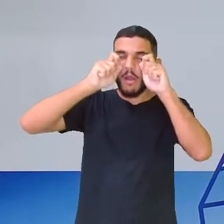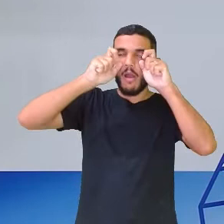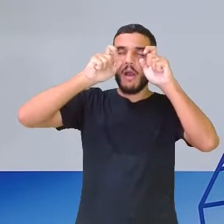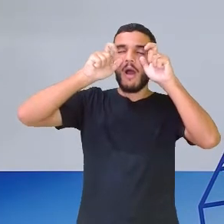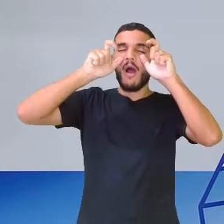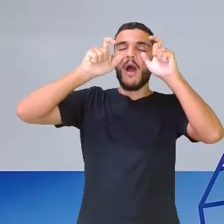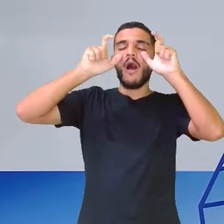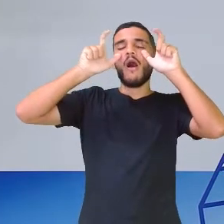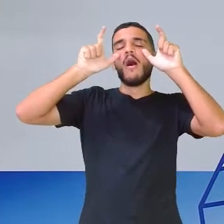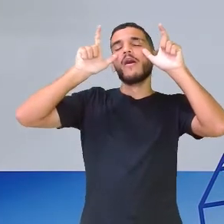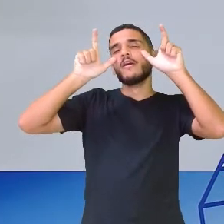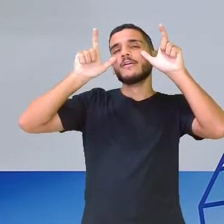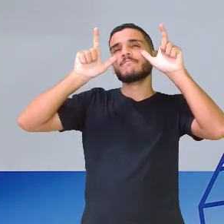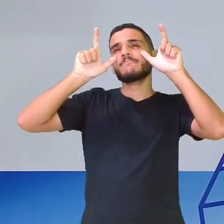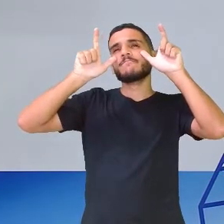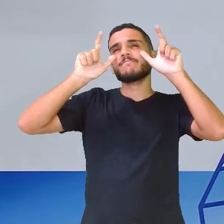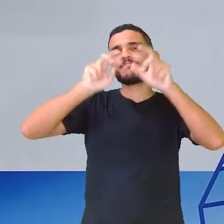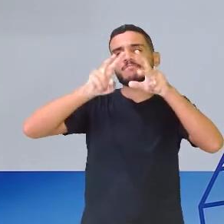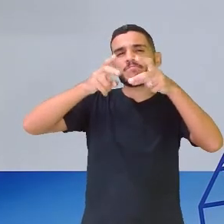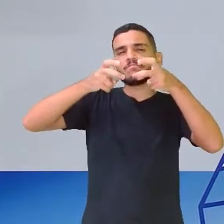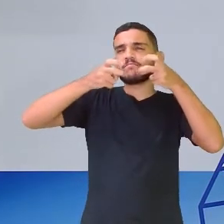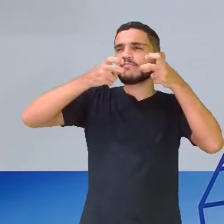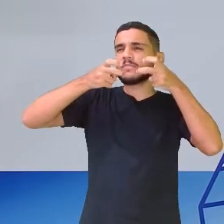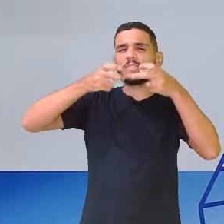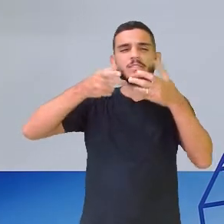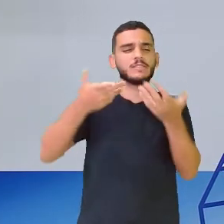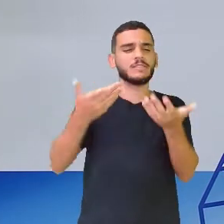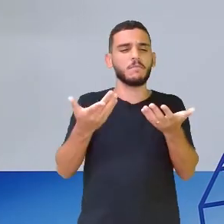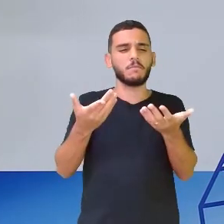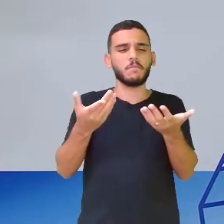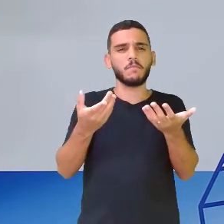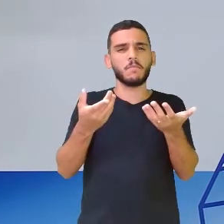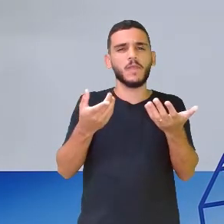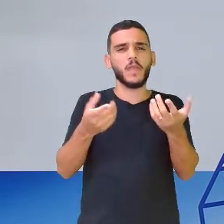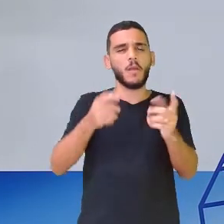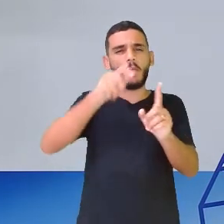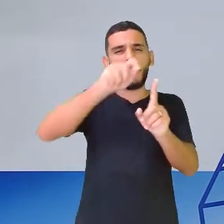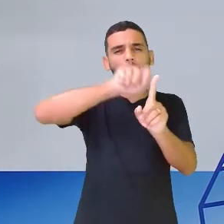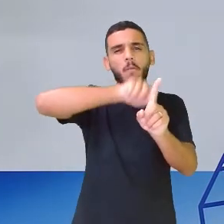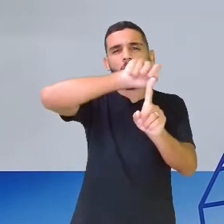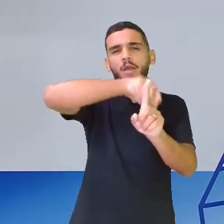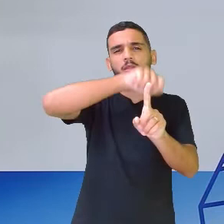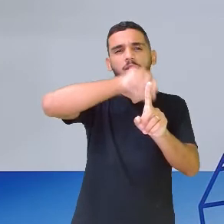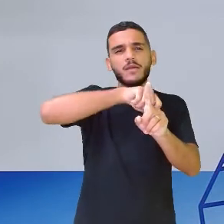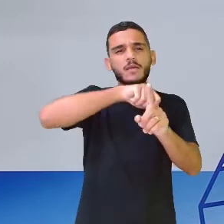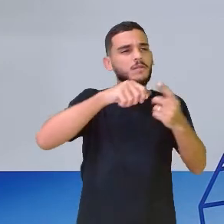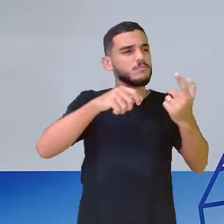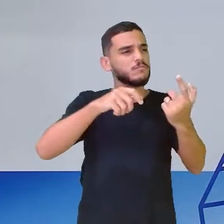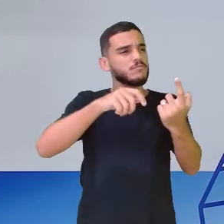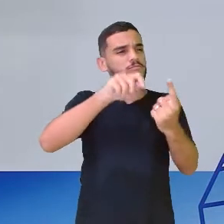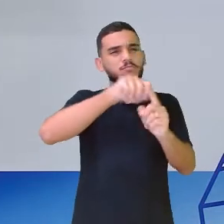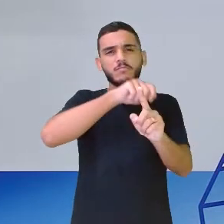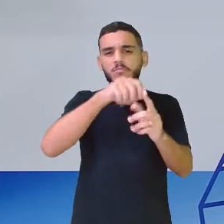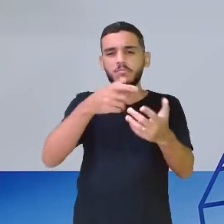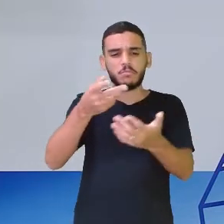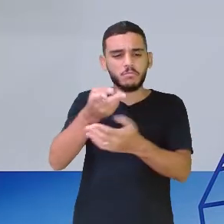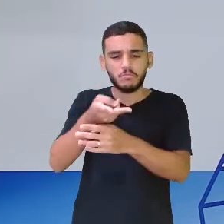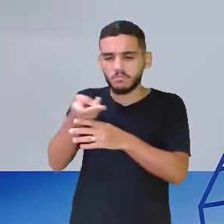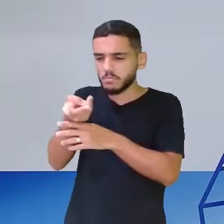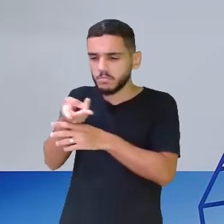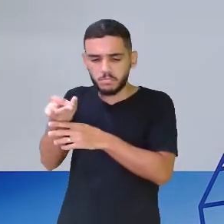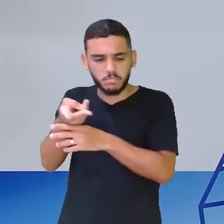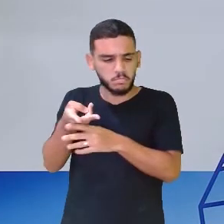o macaco deu pela falta do seu cacho de bananas. Procura aqui,